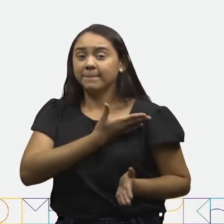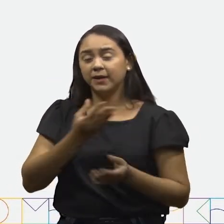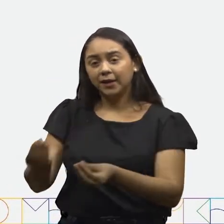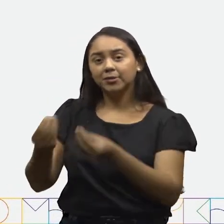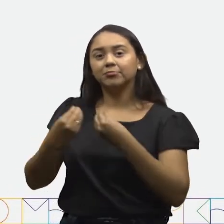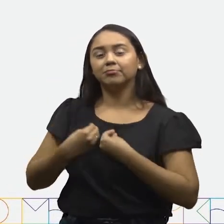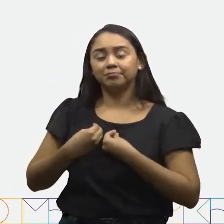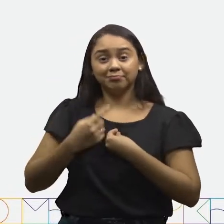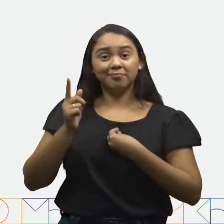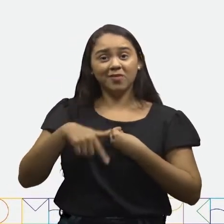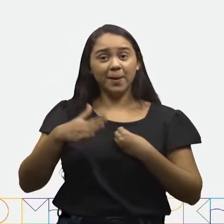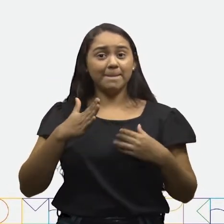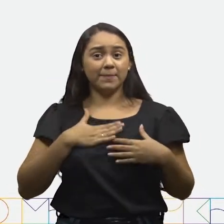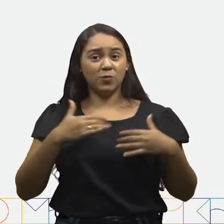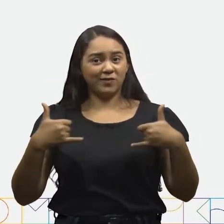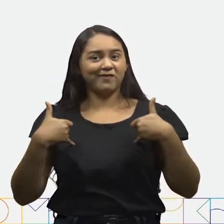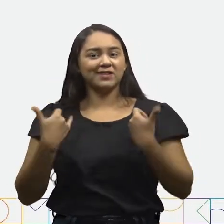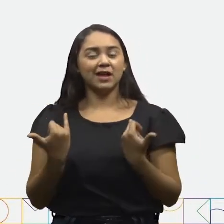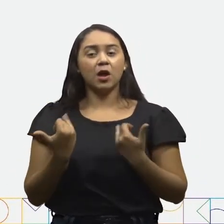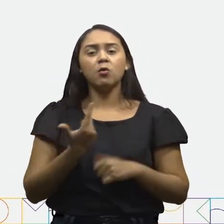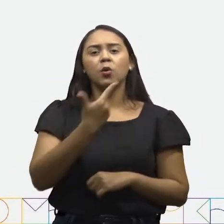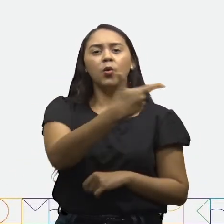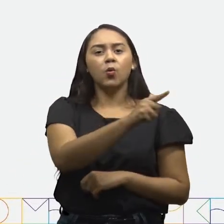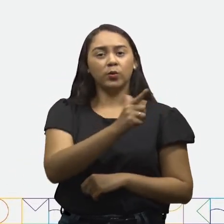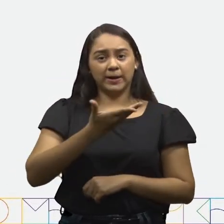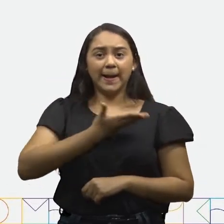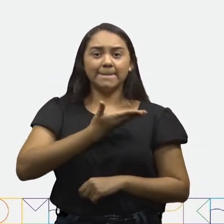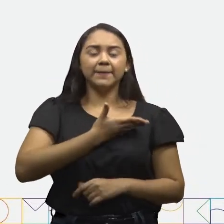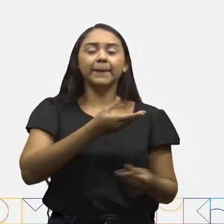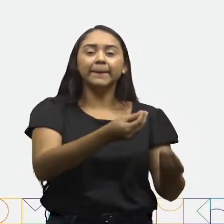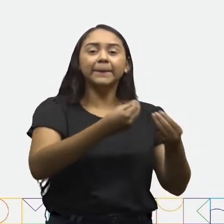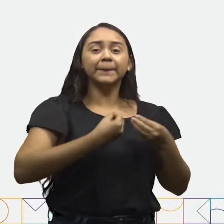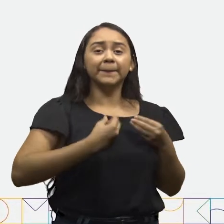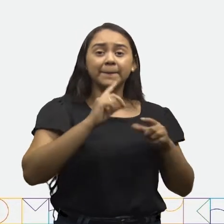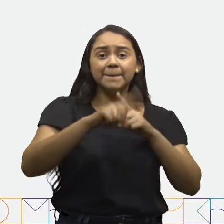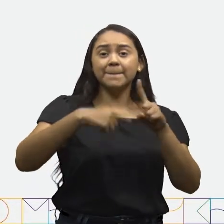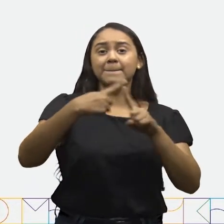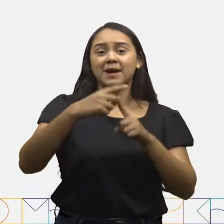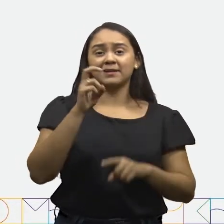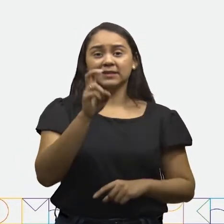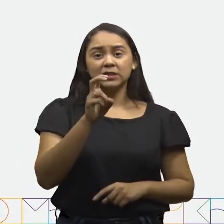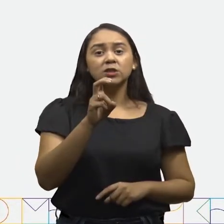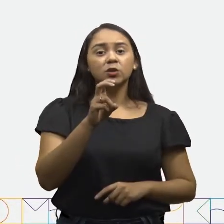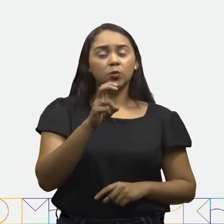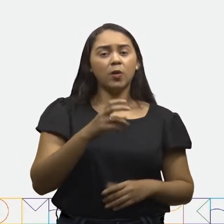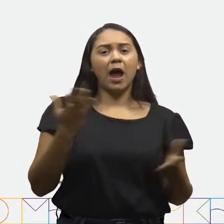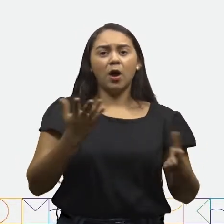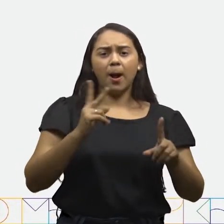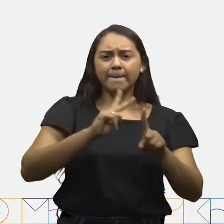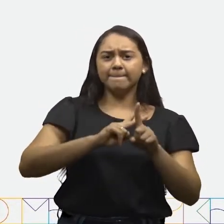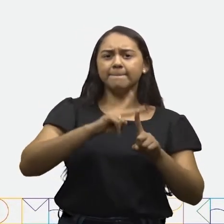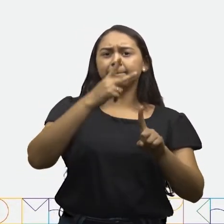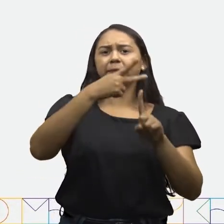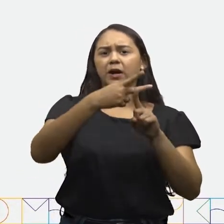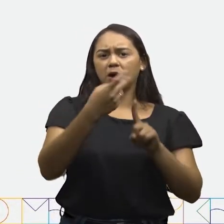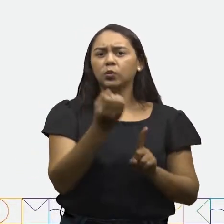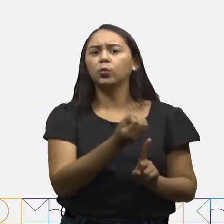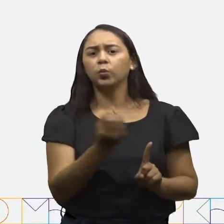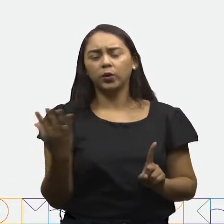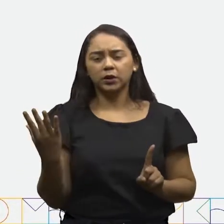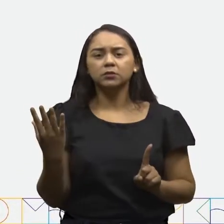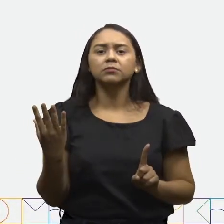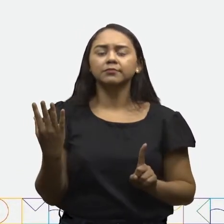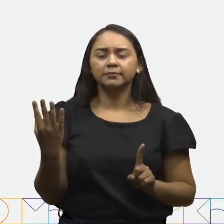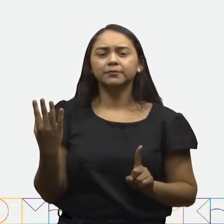Como era meu aniversário, outra amiga me deu mais 5. E assim, eu dobrei